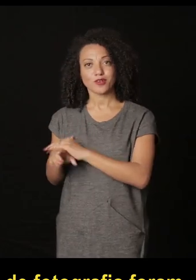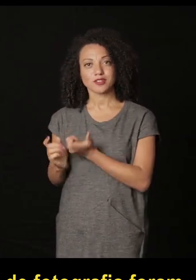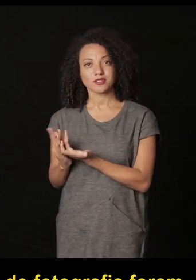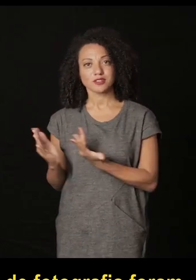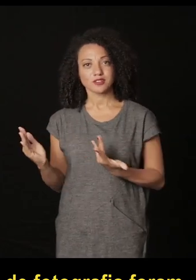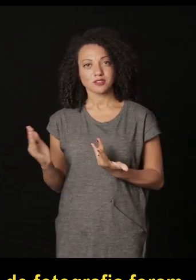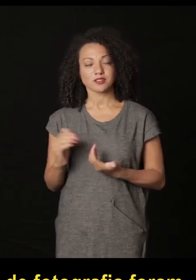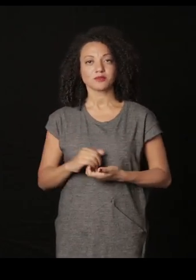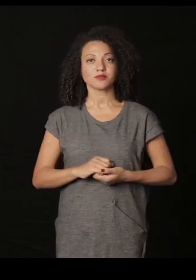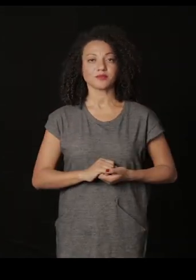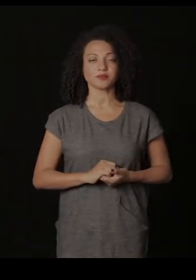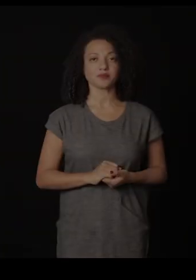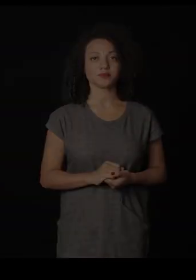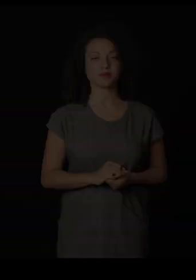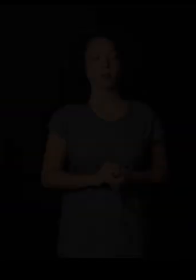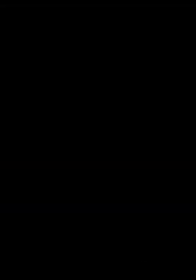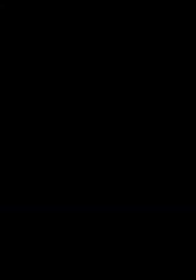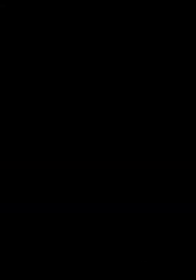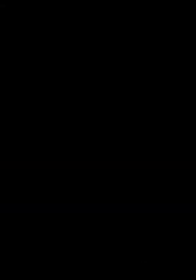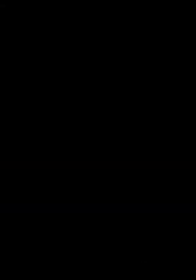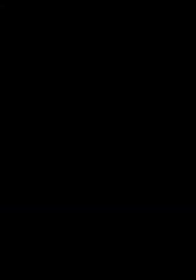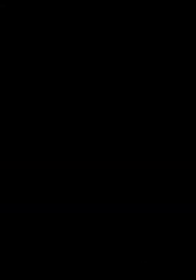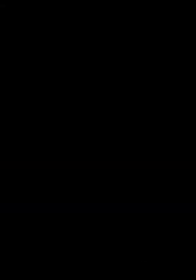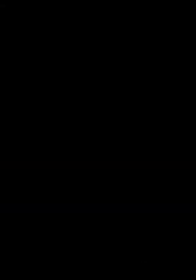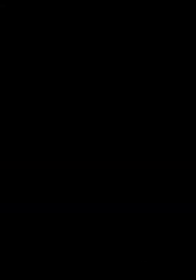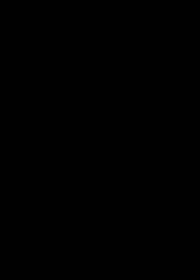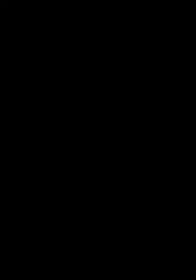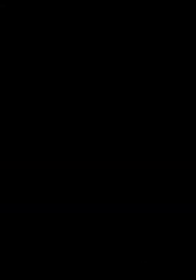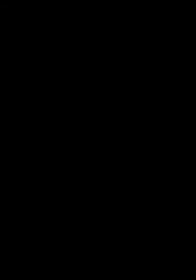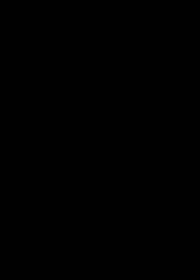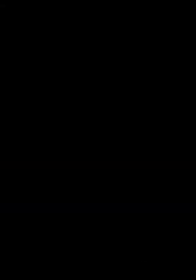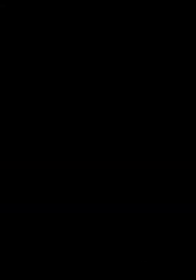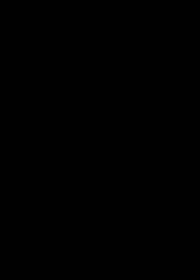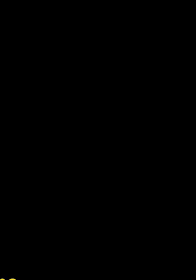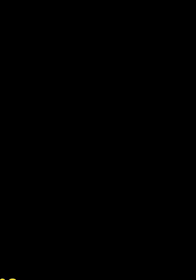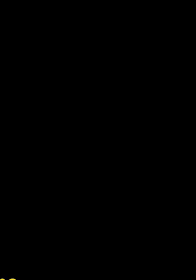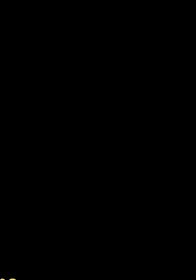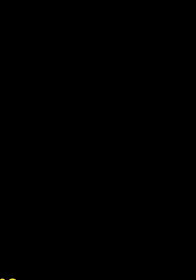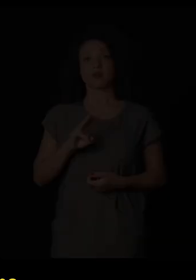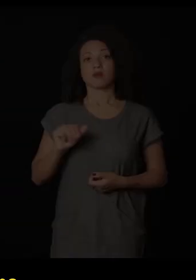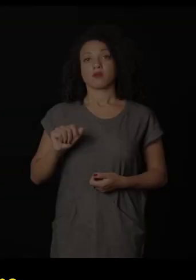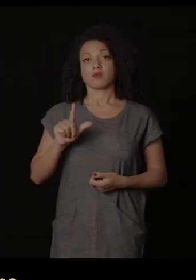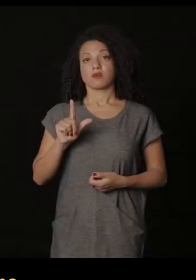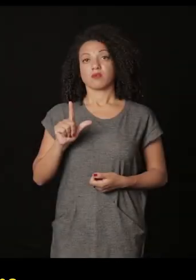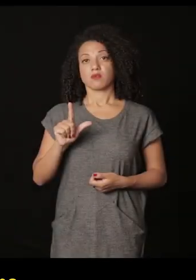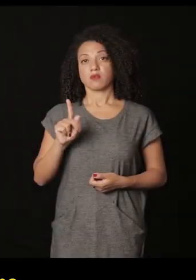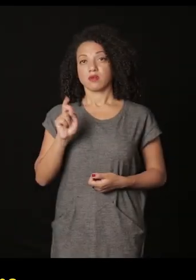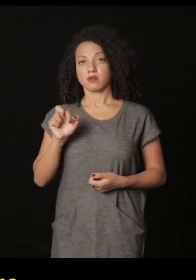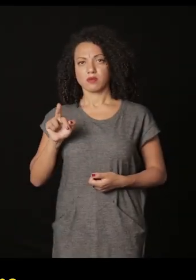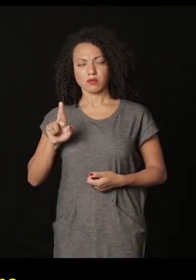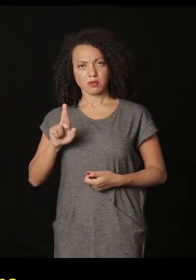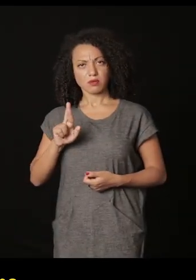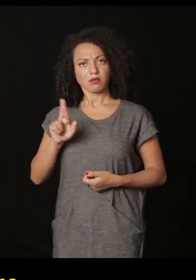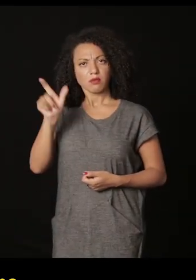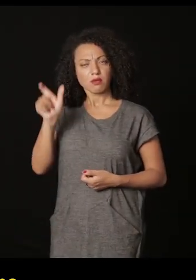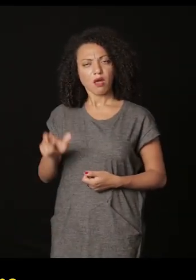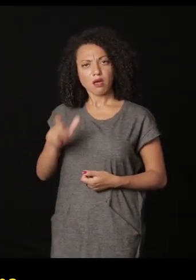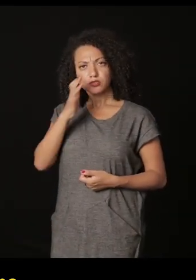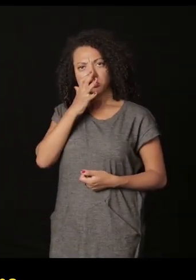bibliotecas e então ele tinha